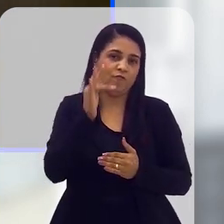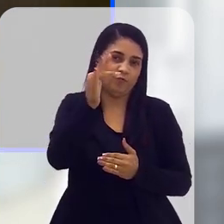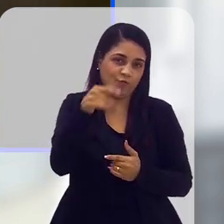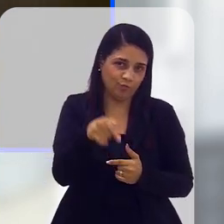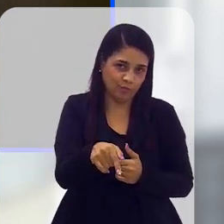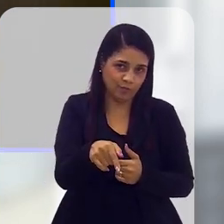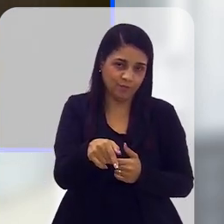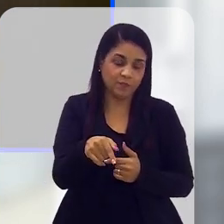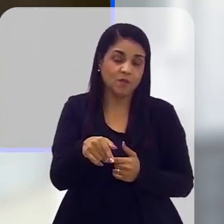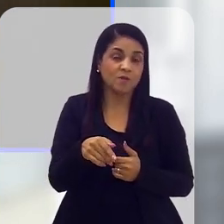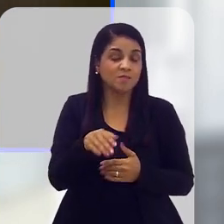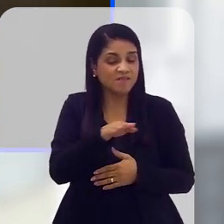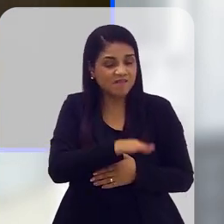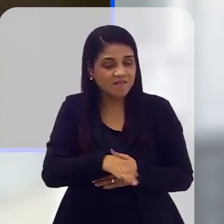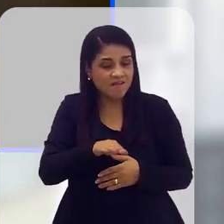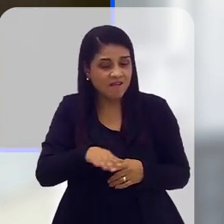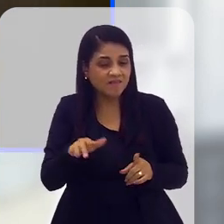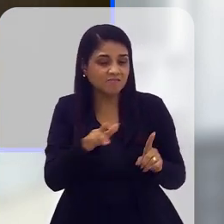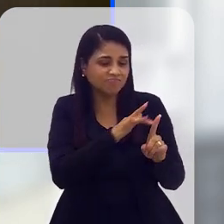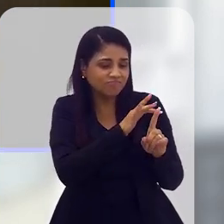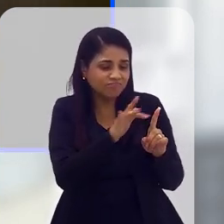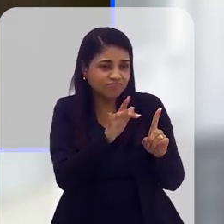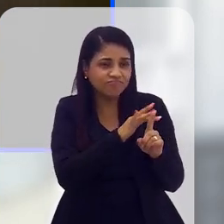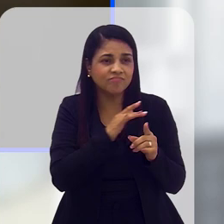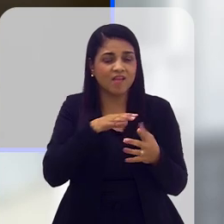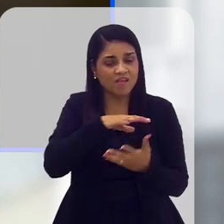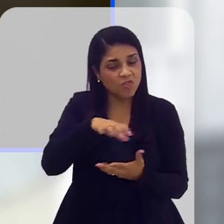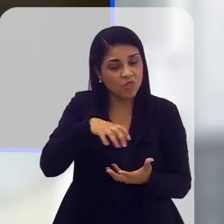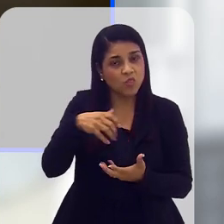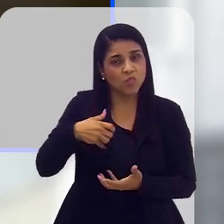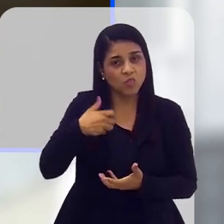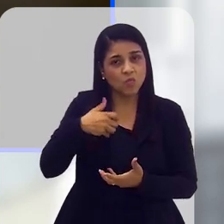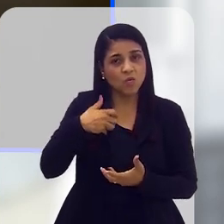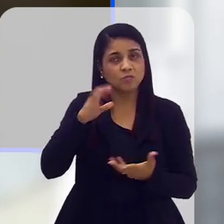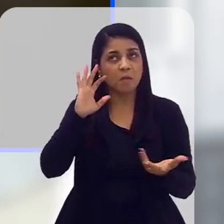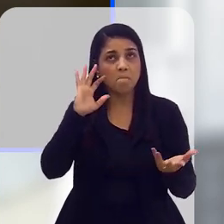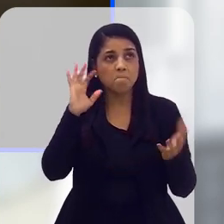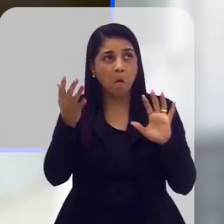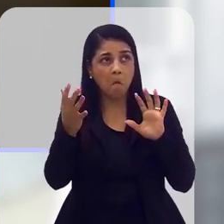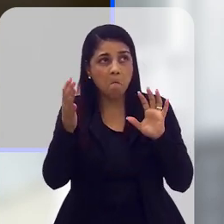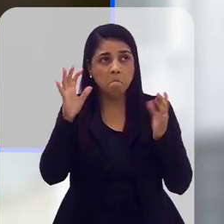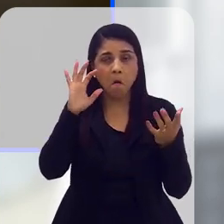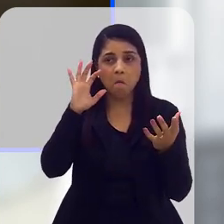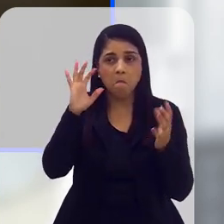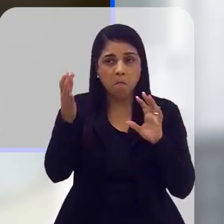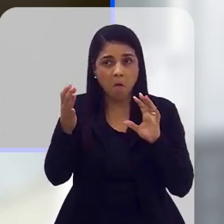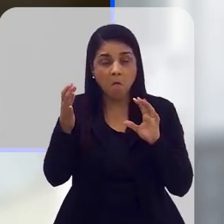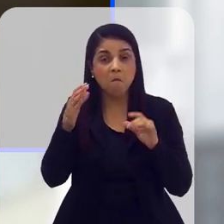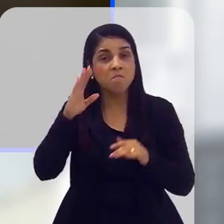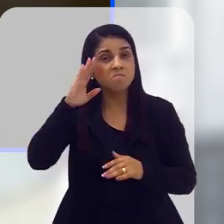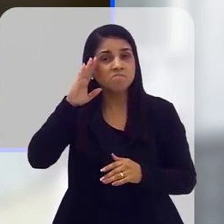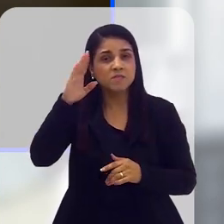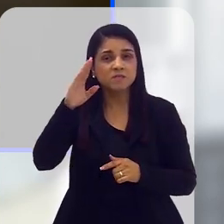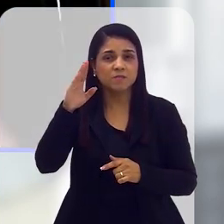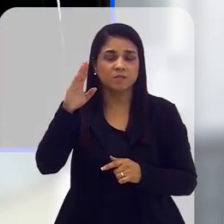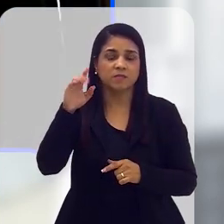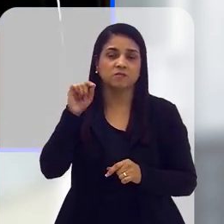Querendo ou não, as crianças, elas são mais vulneráveis, tanto as crianças quanto os idosos, são mais vulneráveis às alterações climáticas,